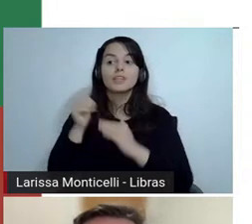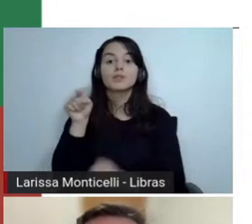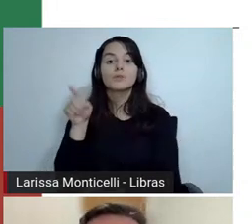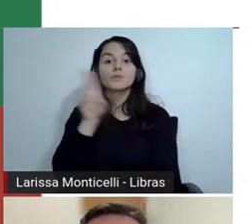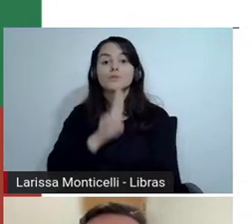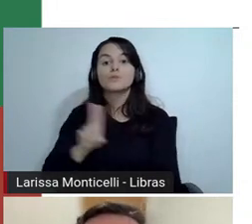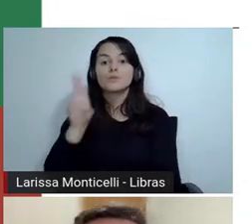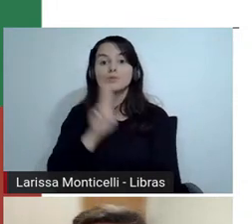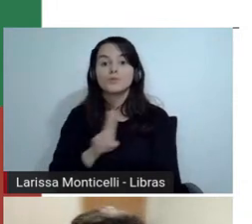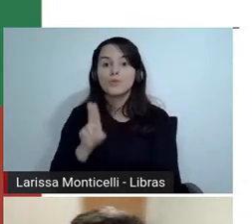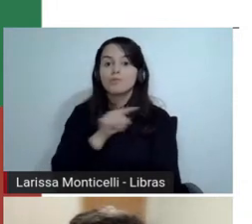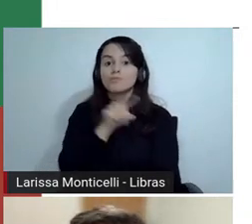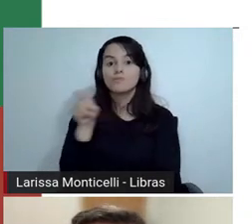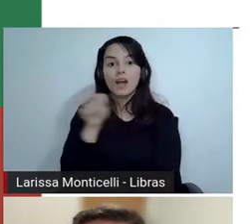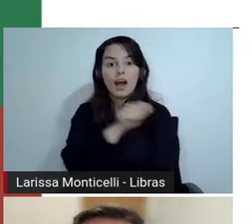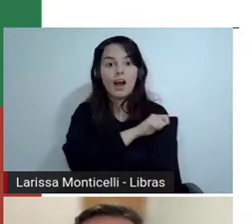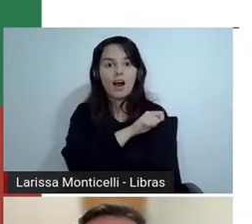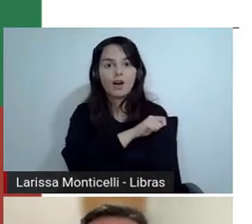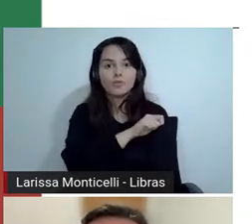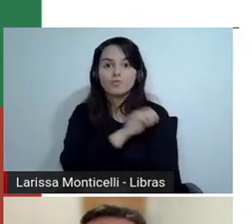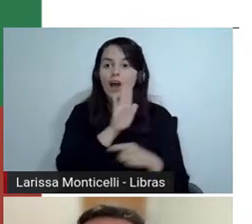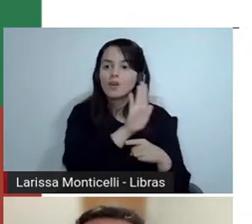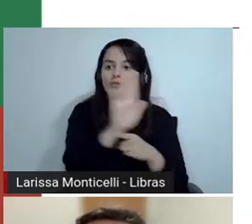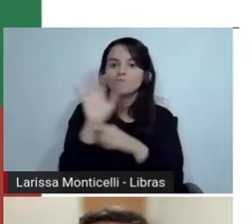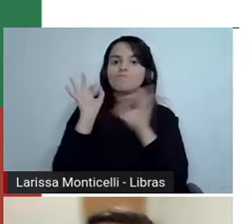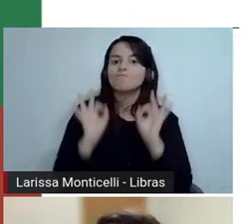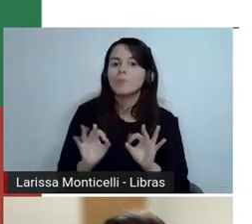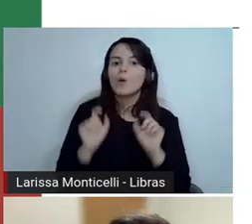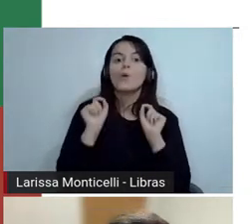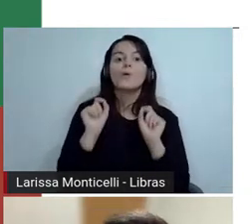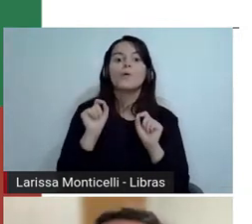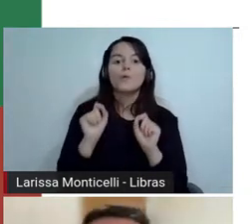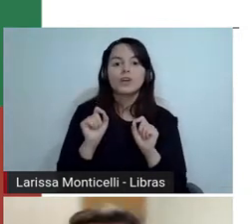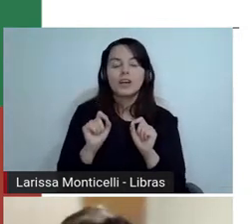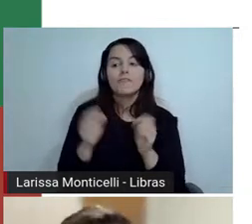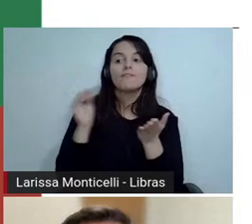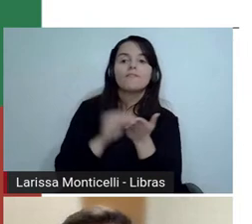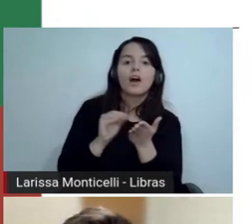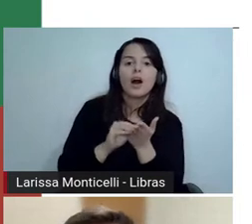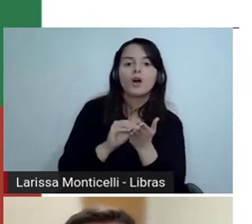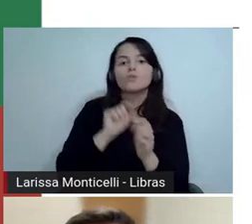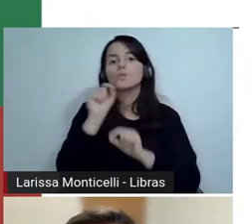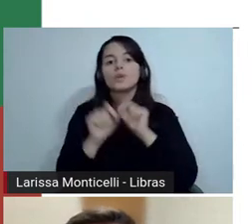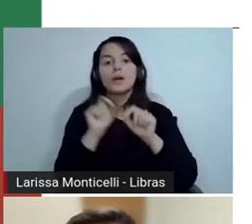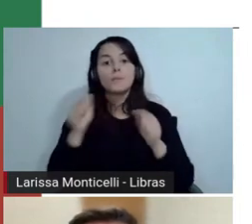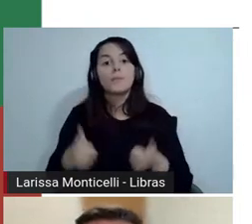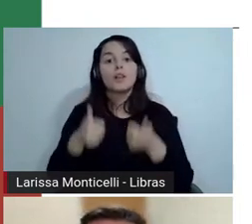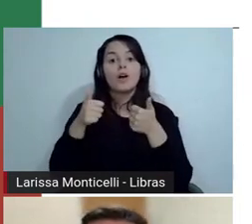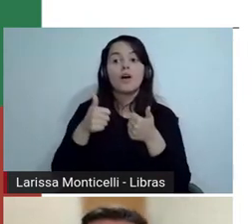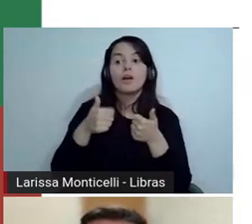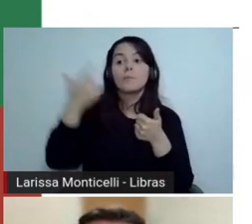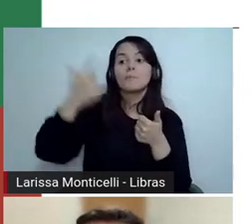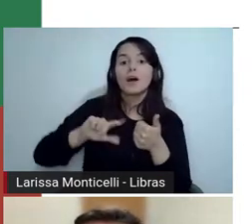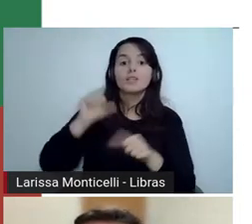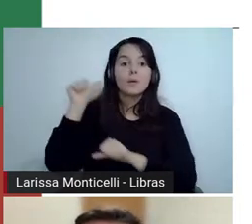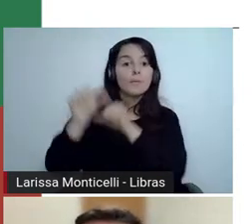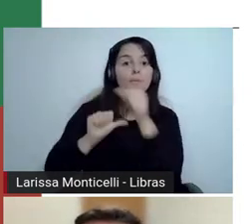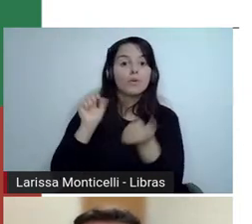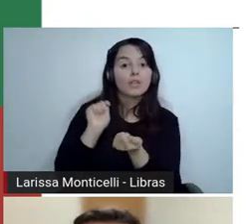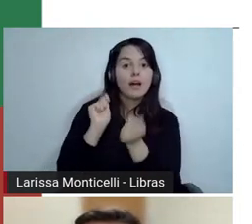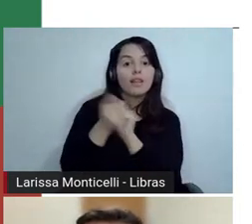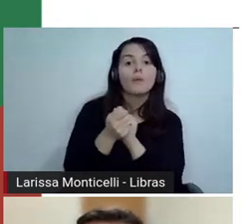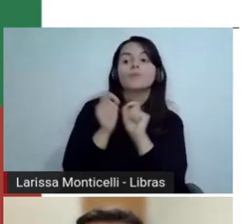funcionou, o que a gente pode trazer mais, o que que... adaptações foram feitas também, porque isso também serve para a gente um